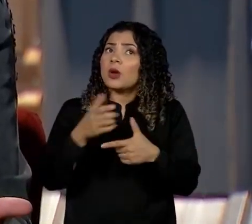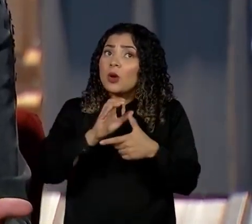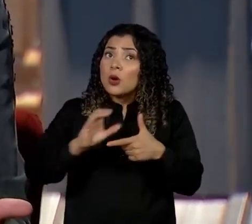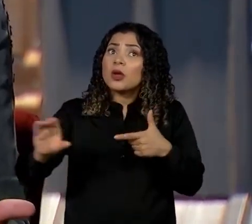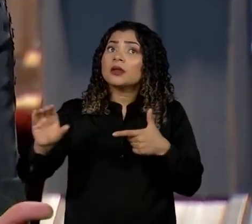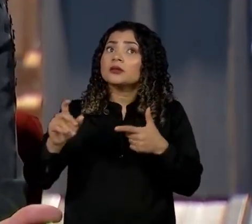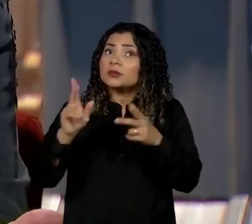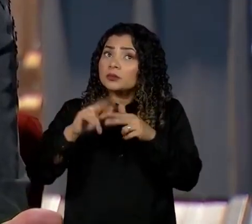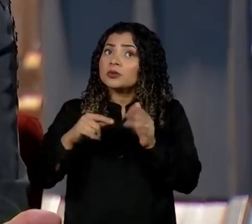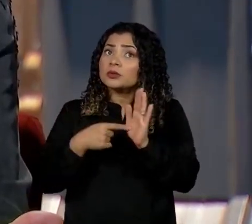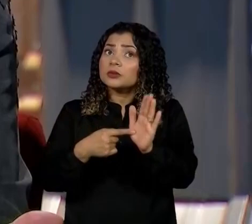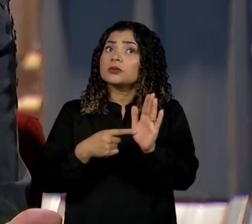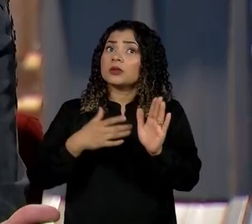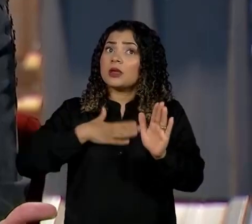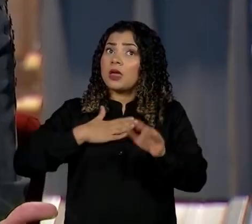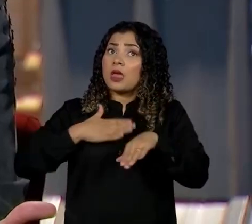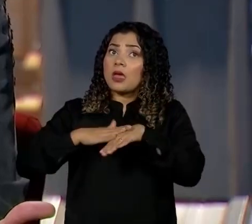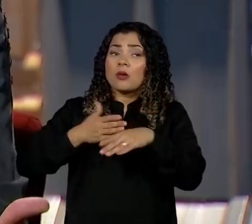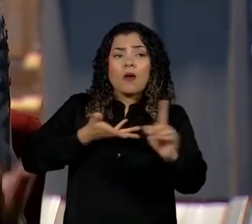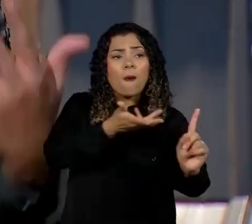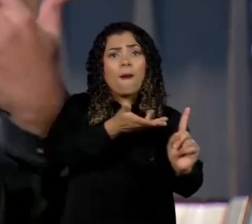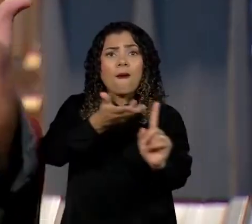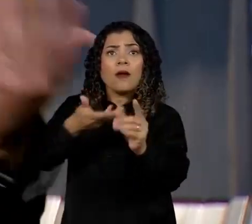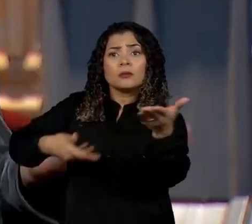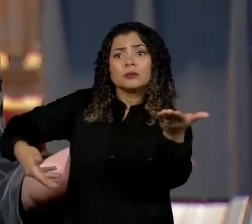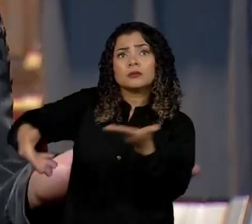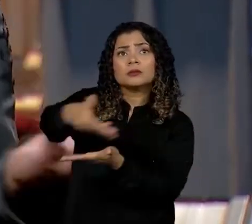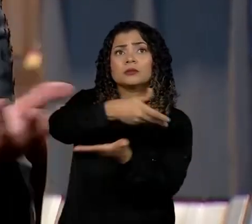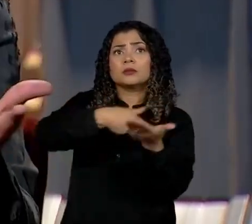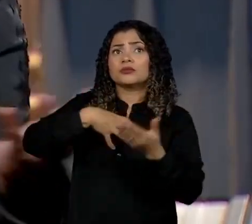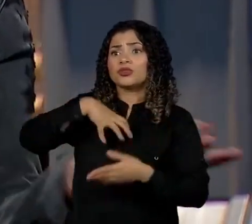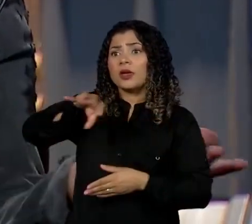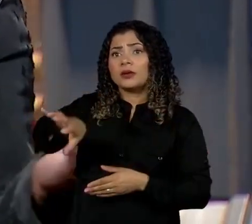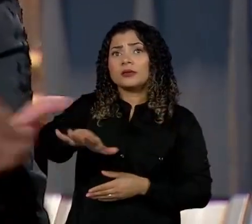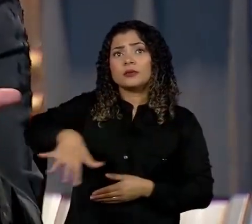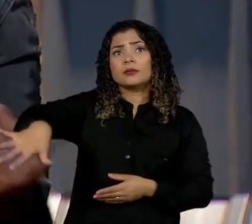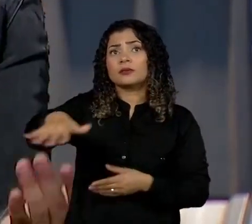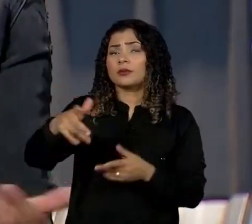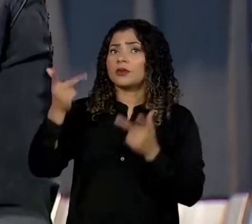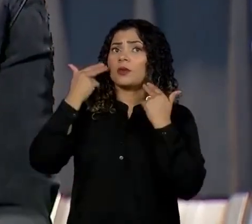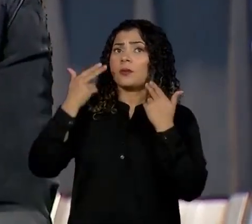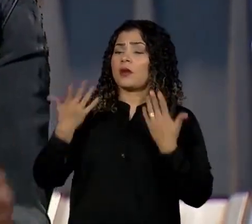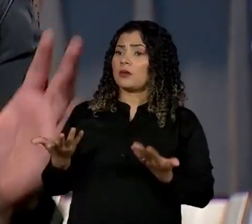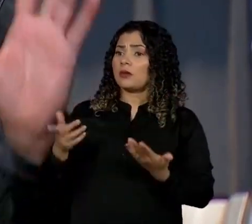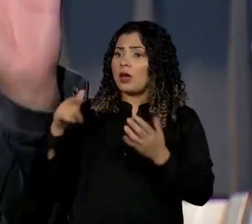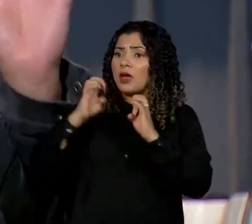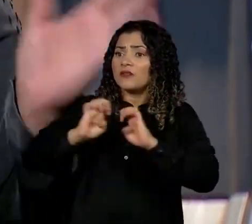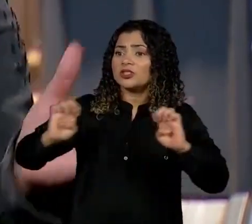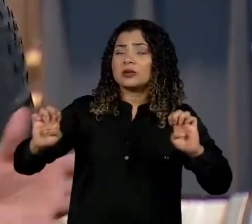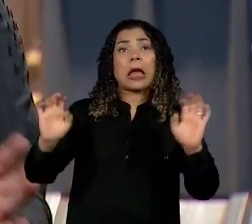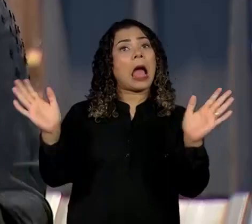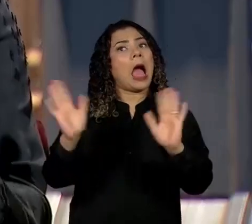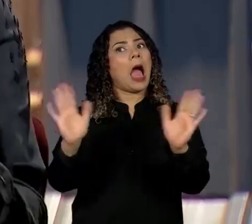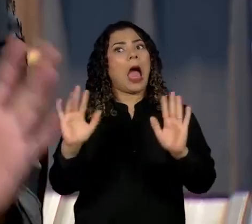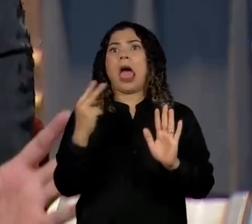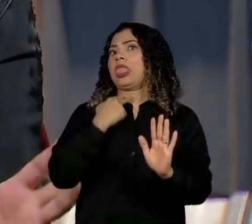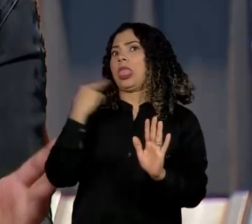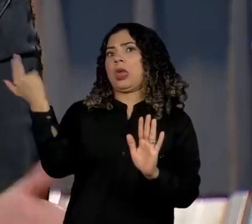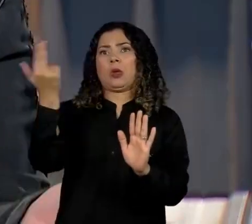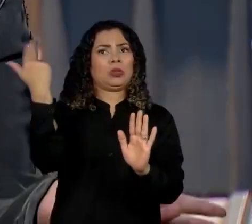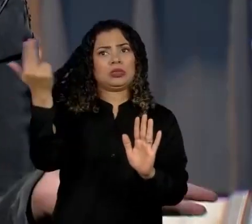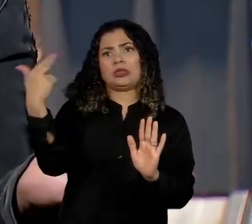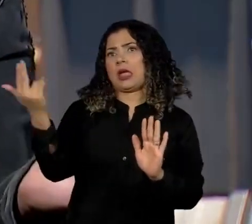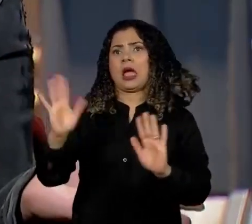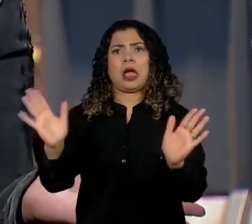Efésio pra ganhar os Efésios, me fiz de Romano pra ganhar os Romanos. Pô, tô falando a gíria da galera que tá falando pra... Ah, não, mas não, eu acho que não se